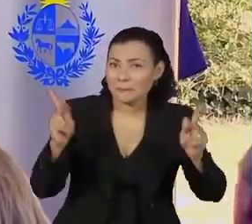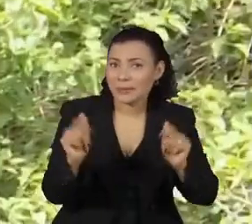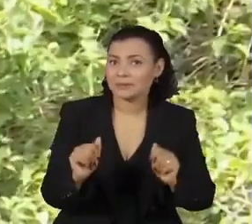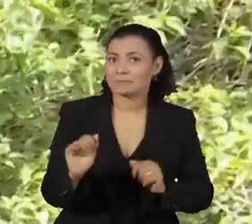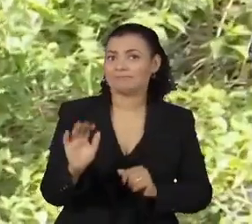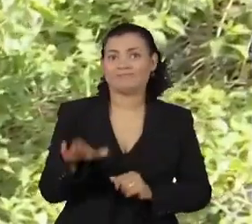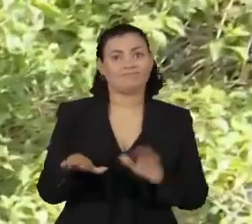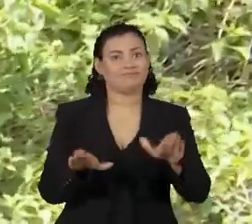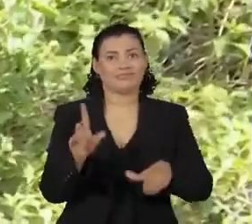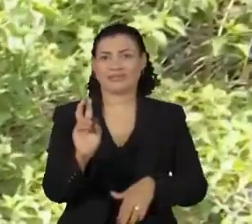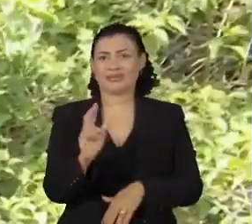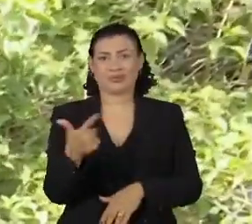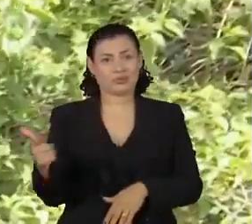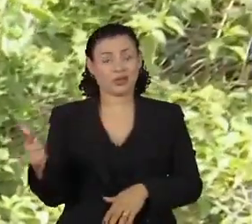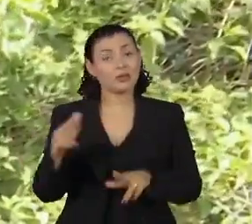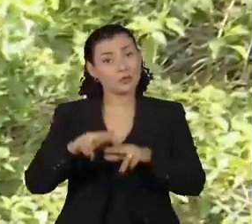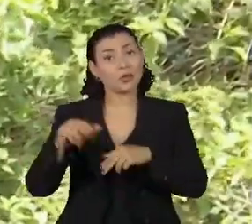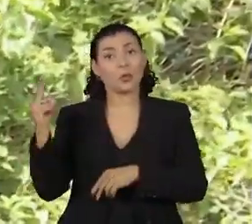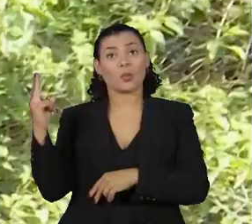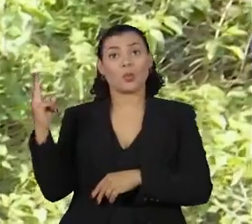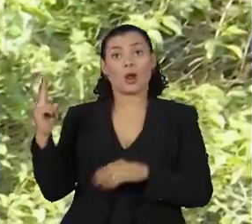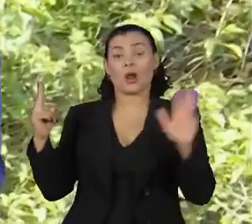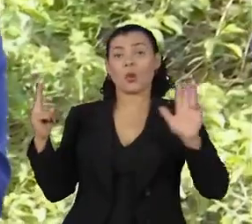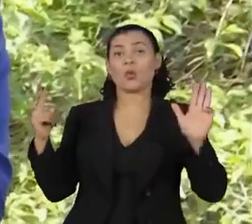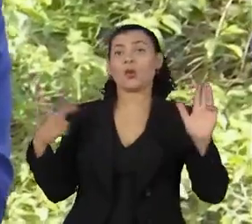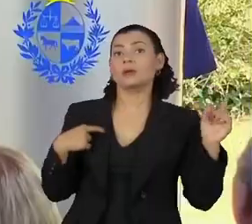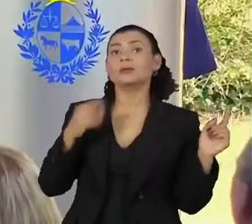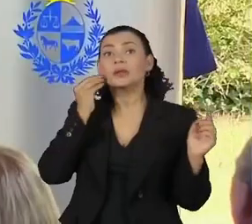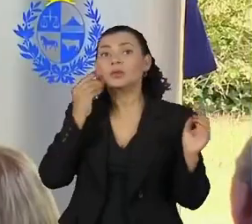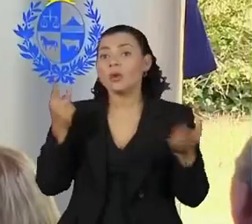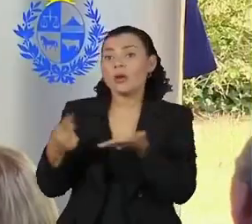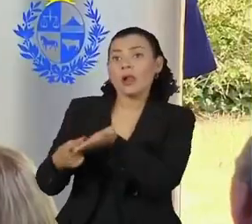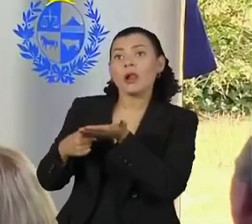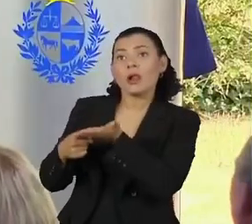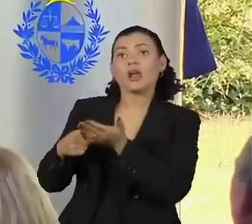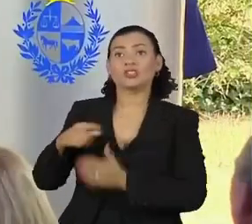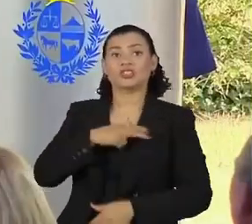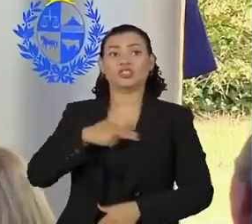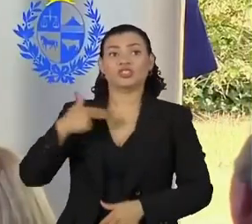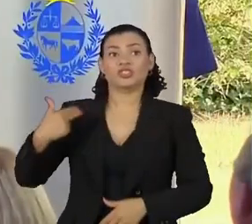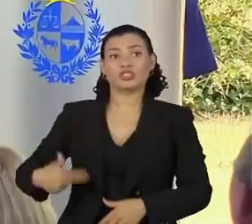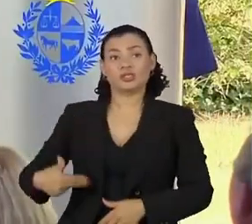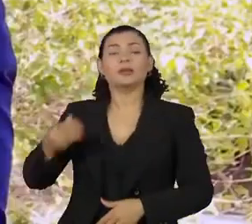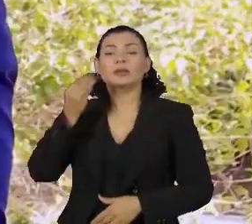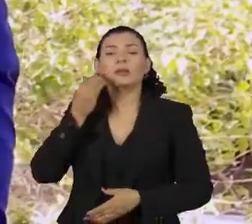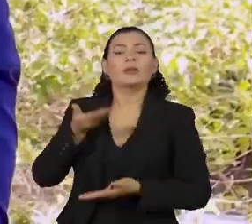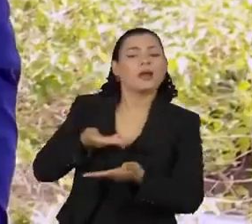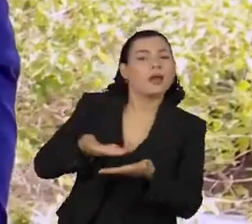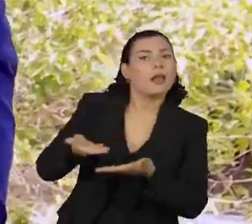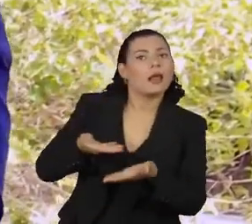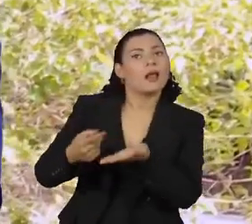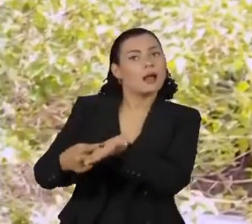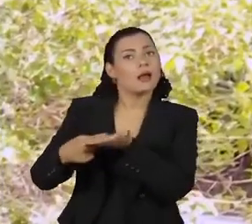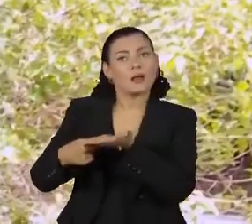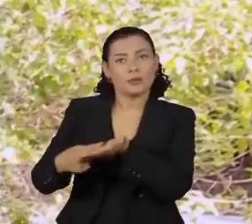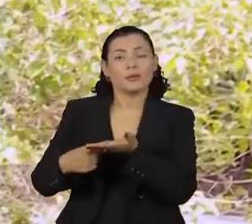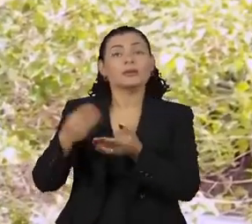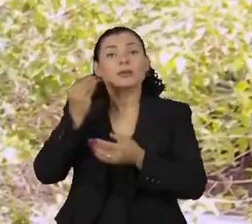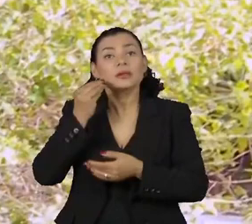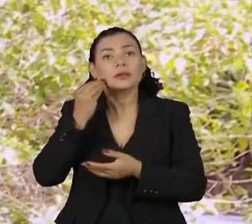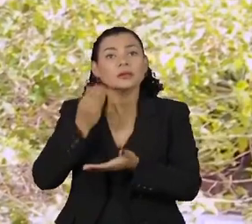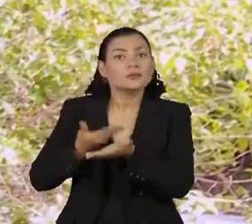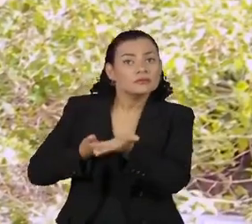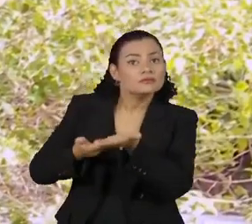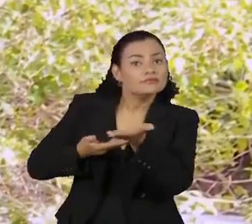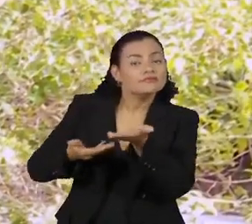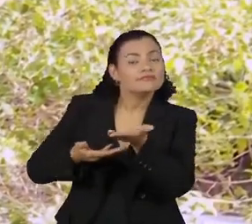Uruguai, Lula defendeu que o bloco fechasse um acordo com a China. Foi uma resposta ao governo vizinho, que estaria tentando negociar